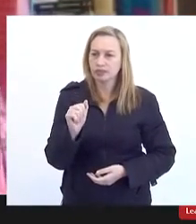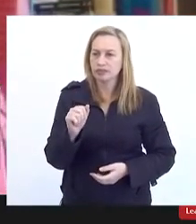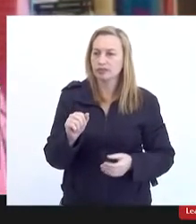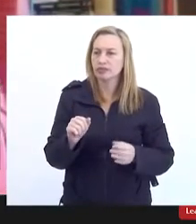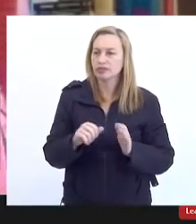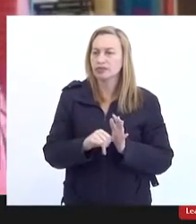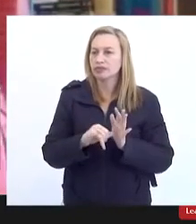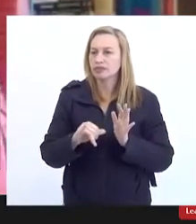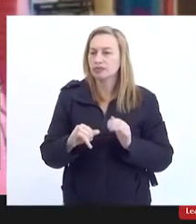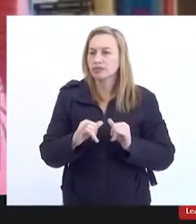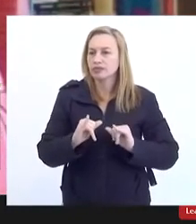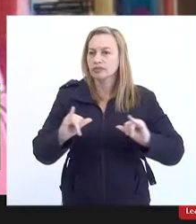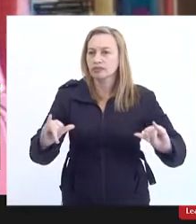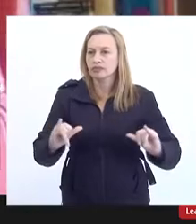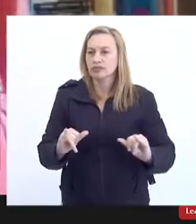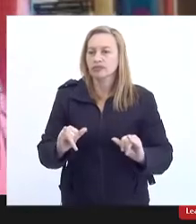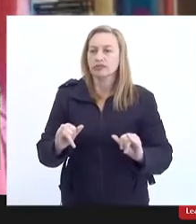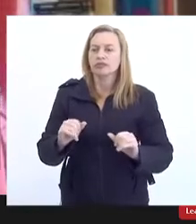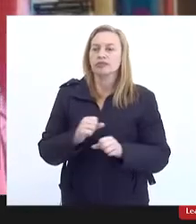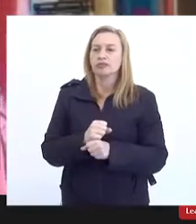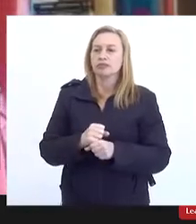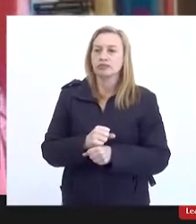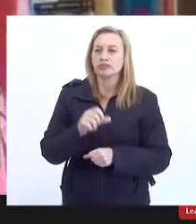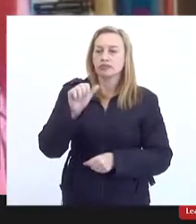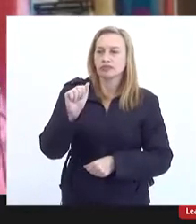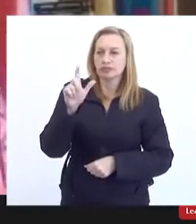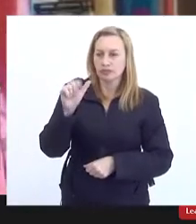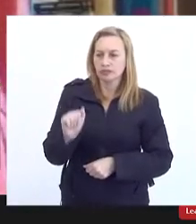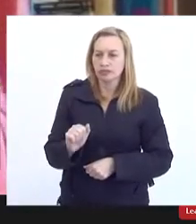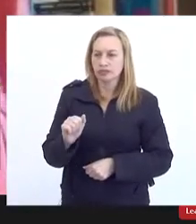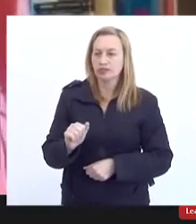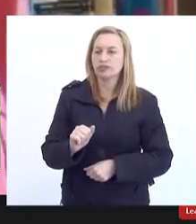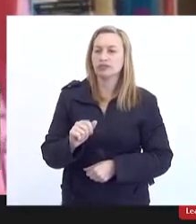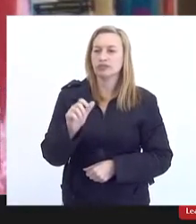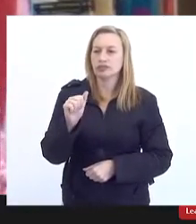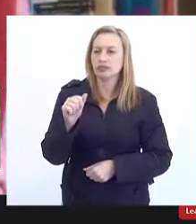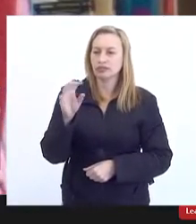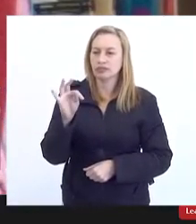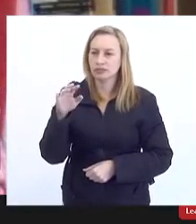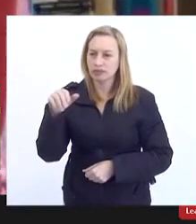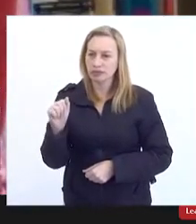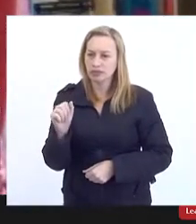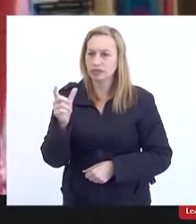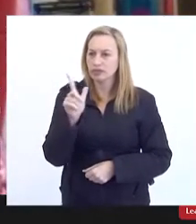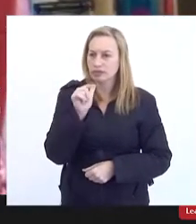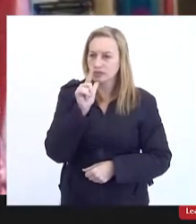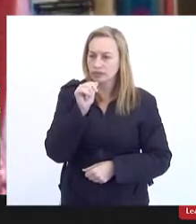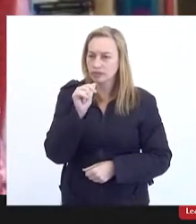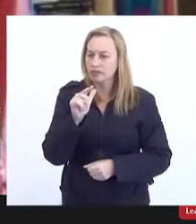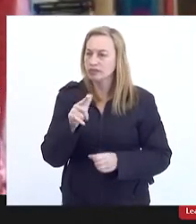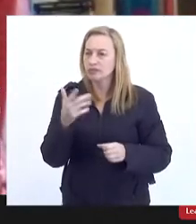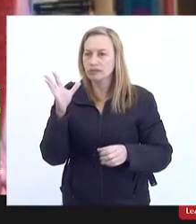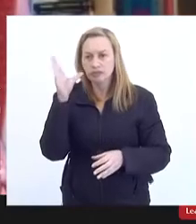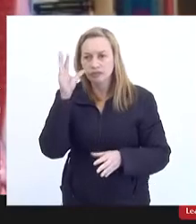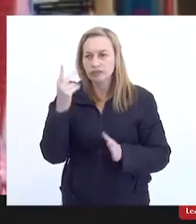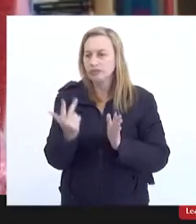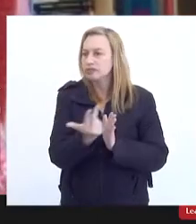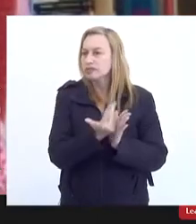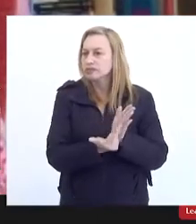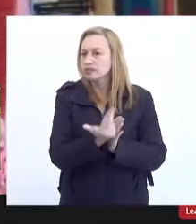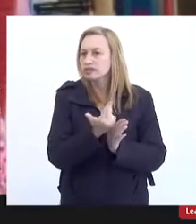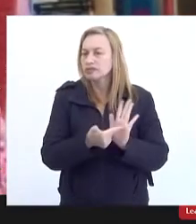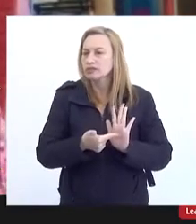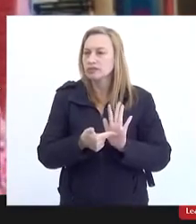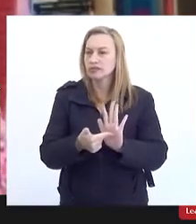pela ANA, que é o Atlas Água. E esse atlas é interessante porque vai começar a mostrar para a gente, visibilizar